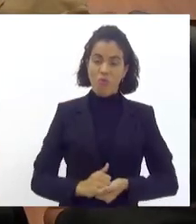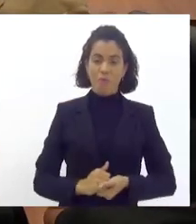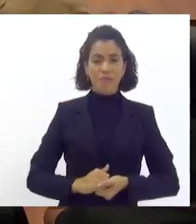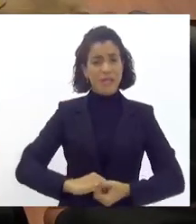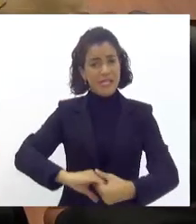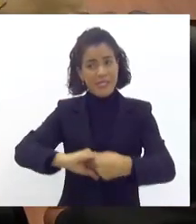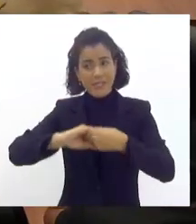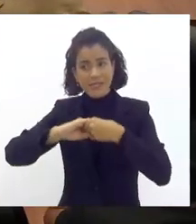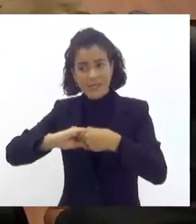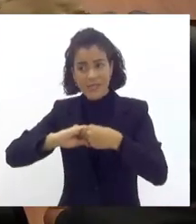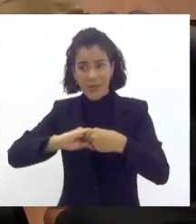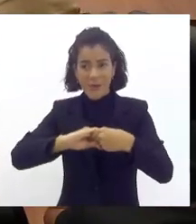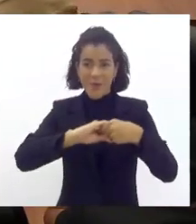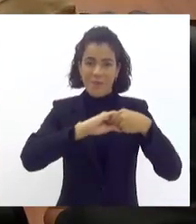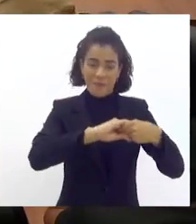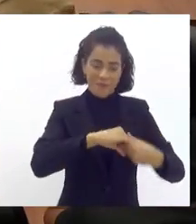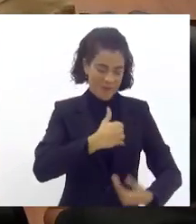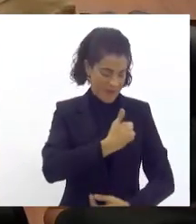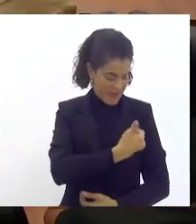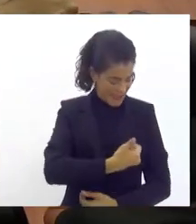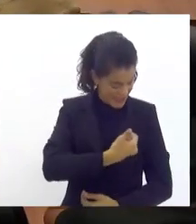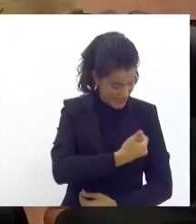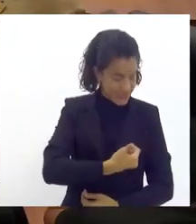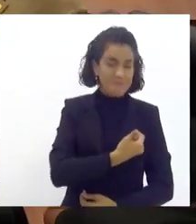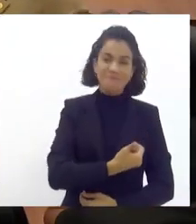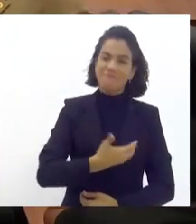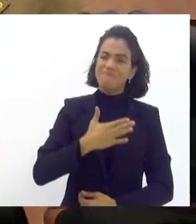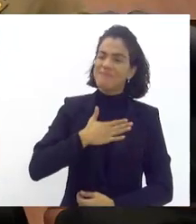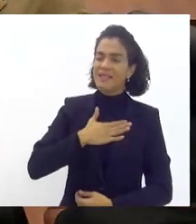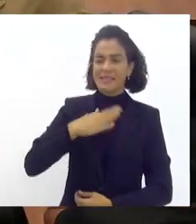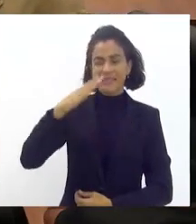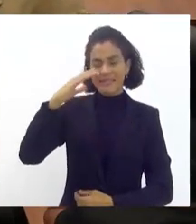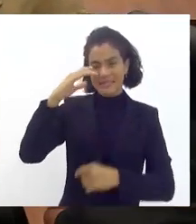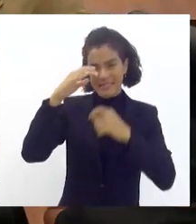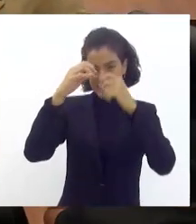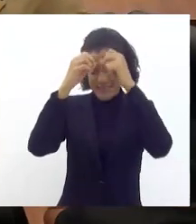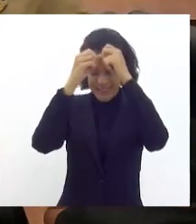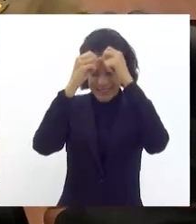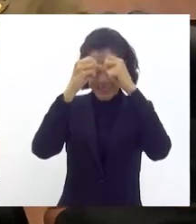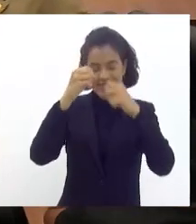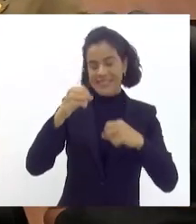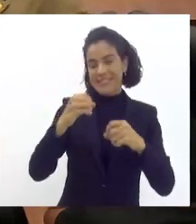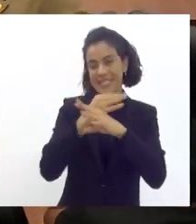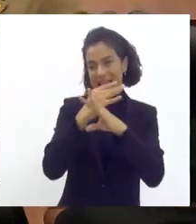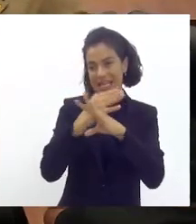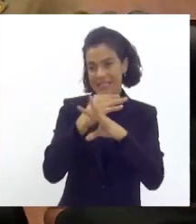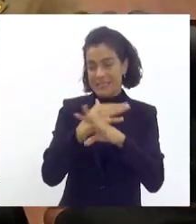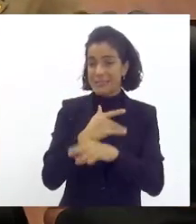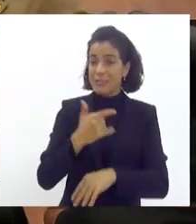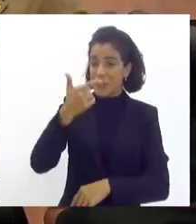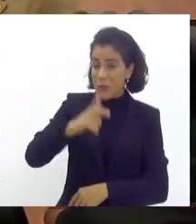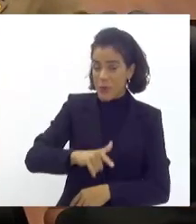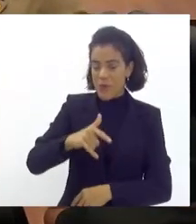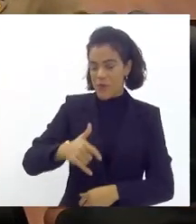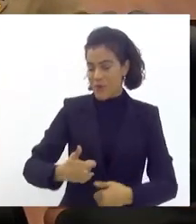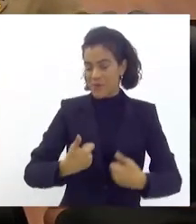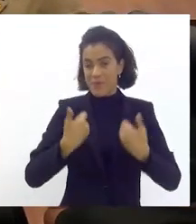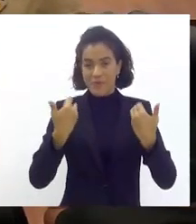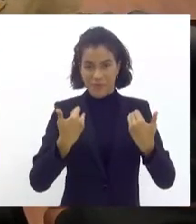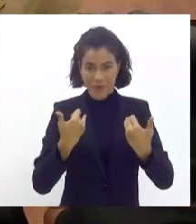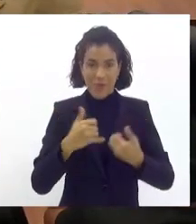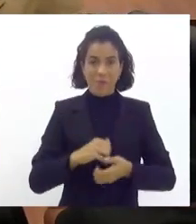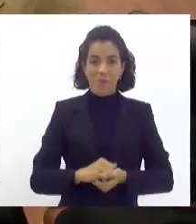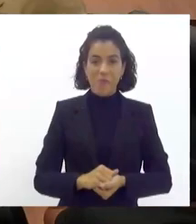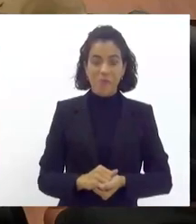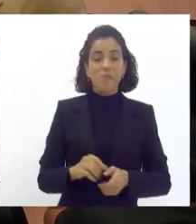saudar a minha São João de Miriti, a minha cidade de São João de Miriti, que amanhã completa, faz mais um aniversário, falar em nome da